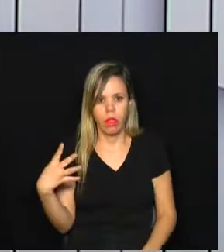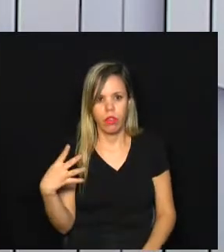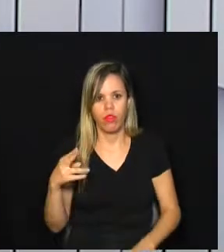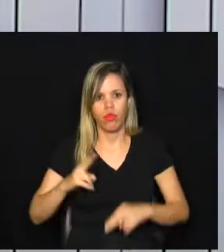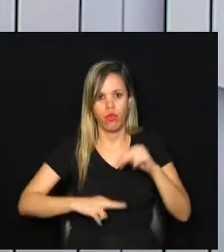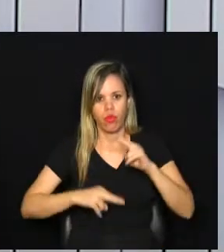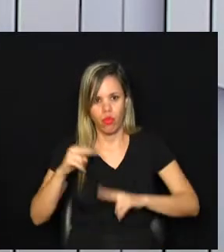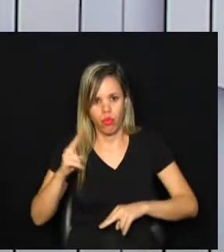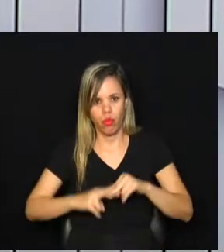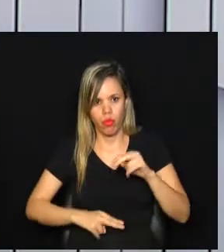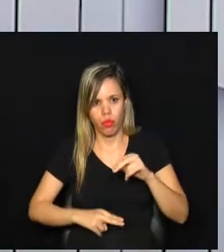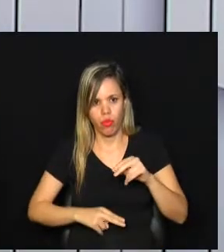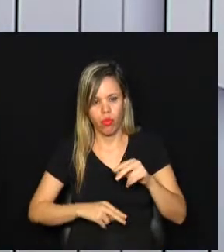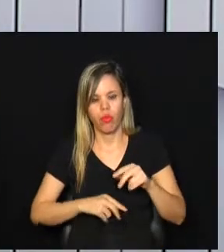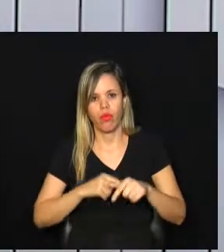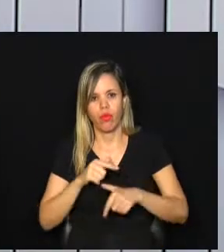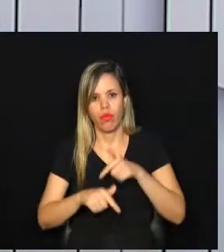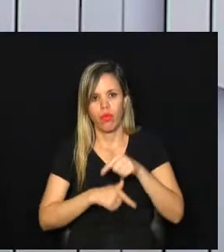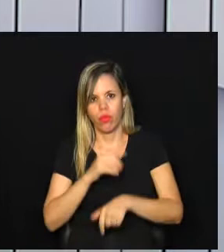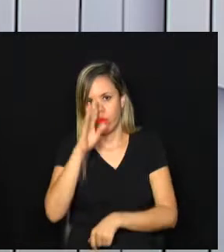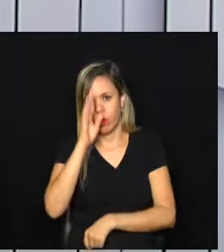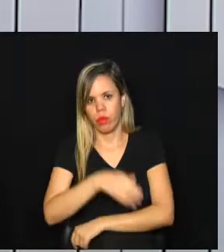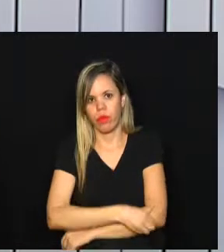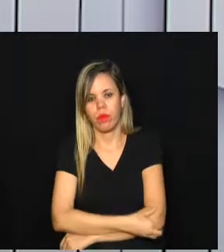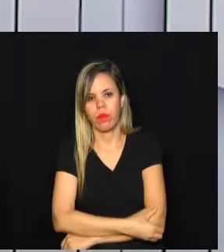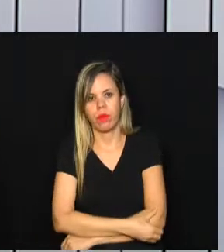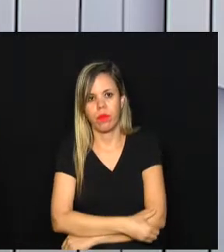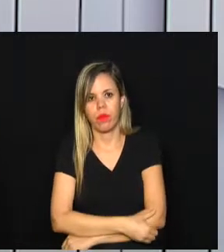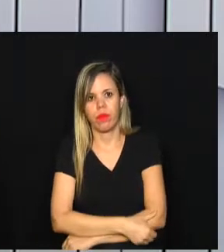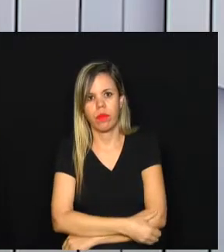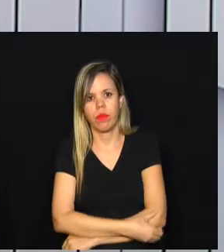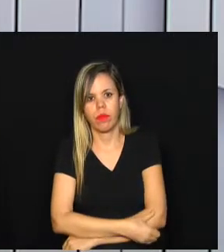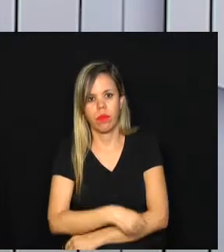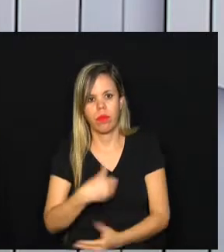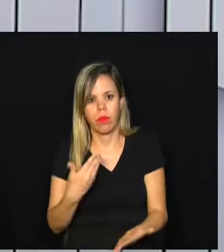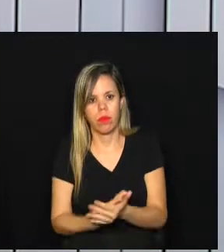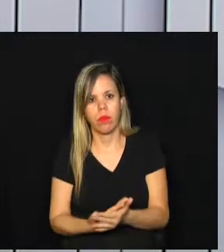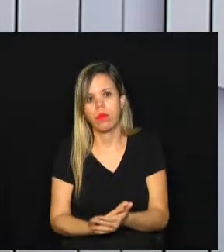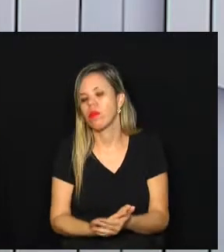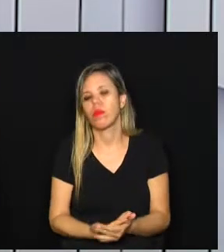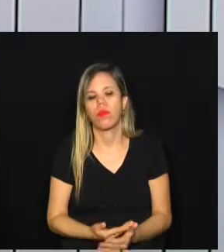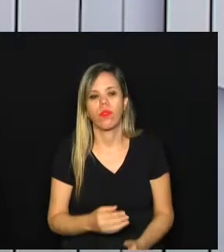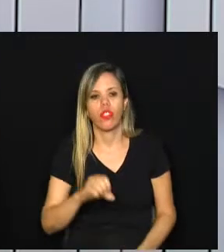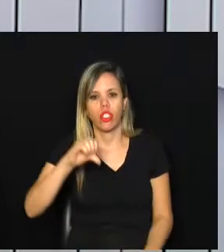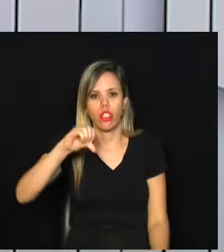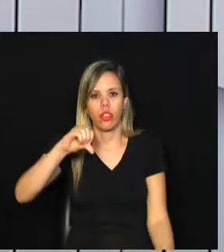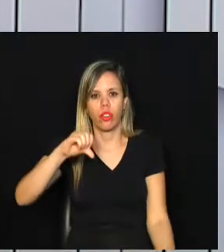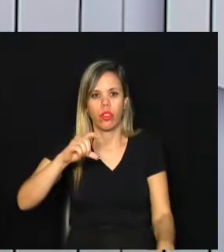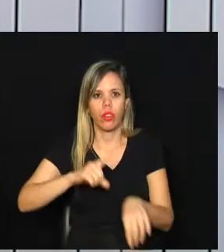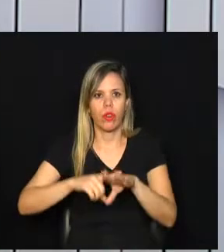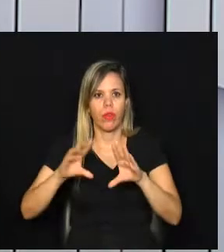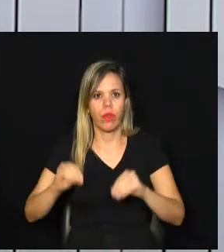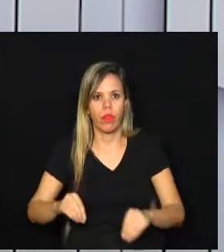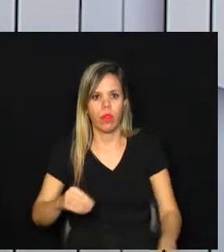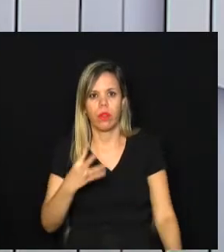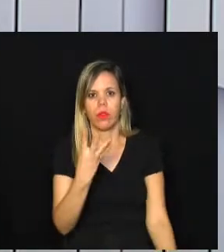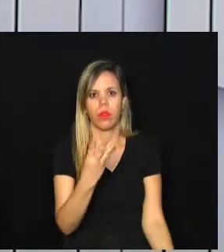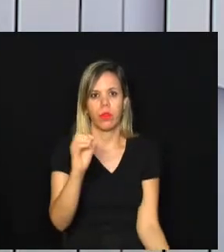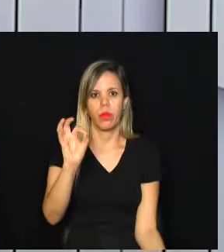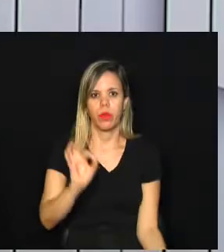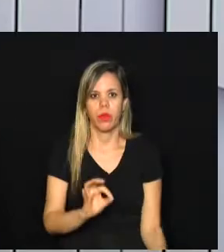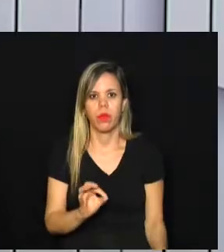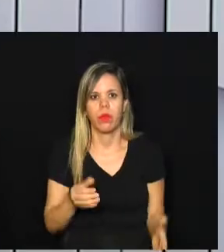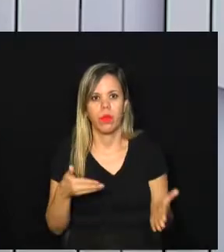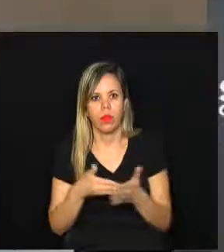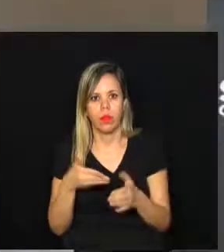junho, e atividades essenciais até as 21 horas, com 40% da